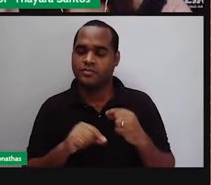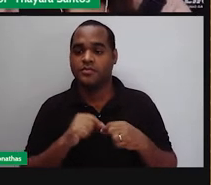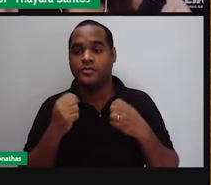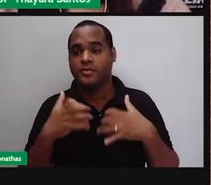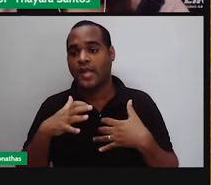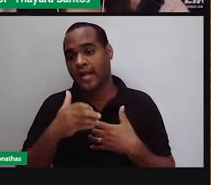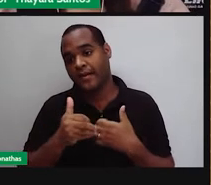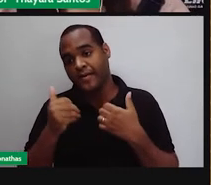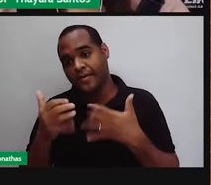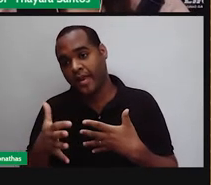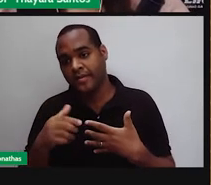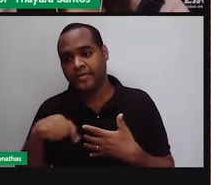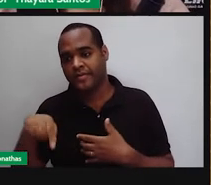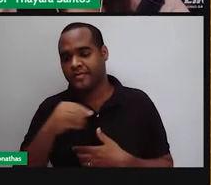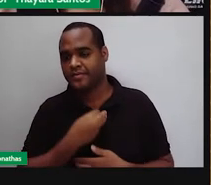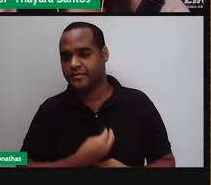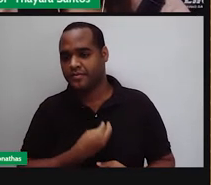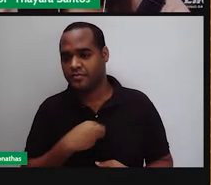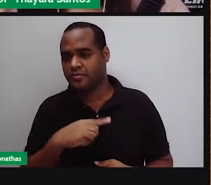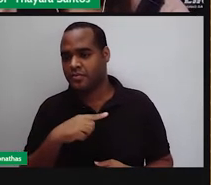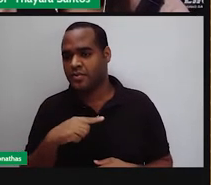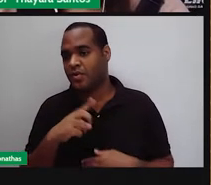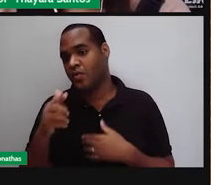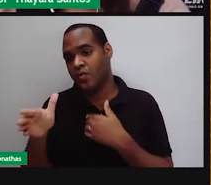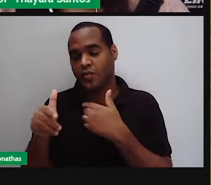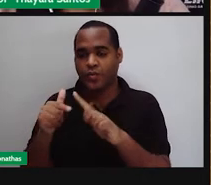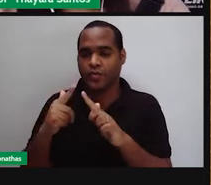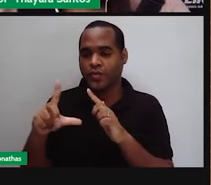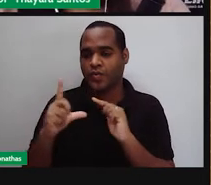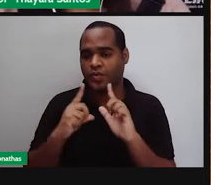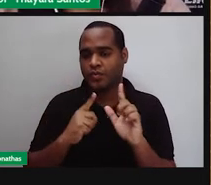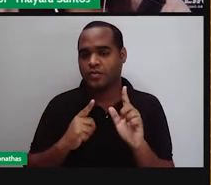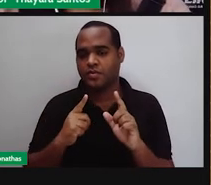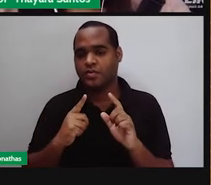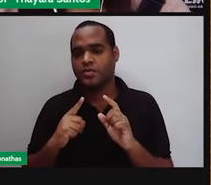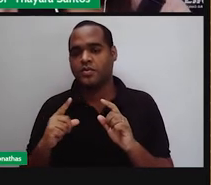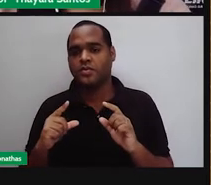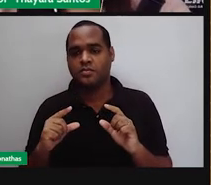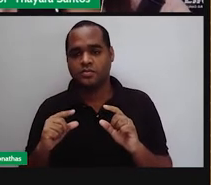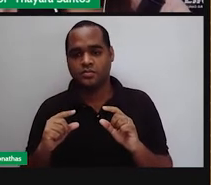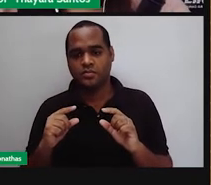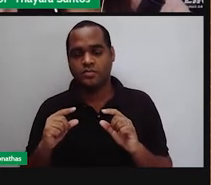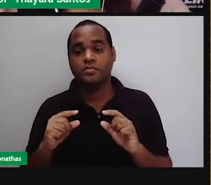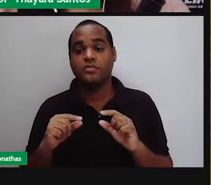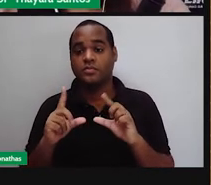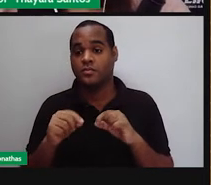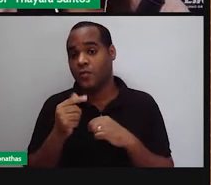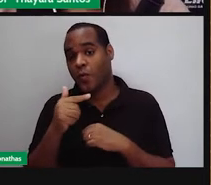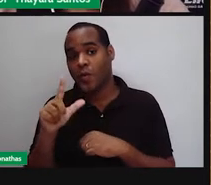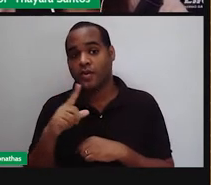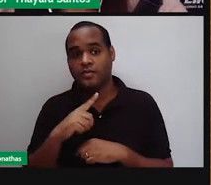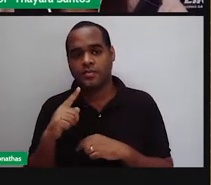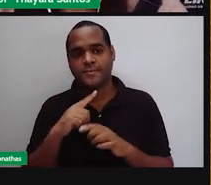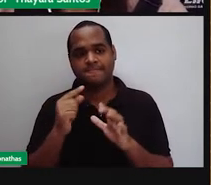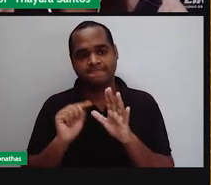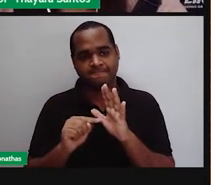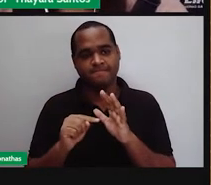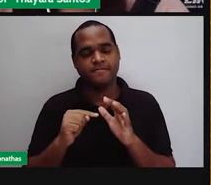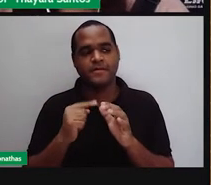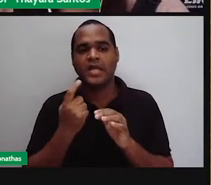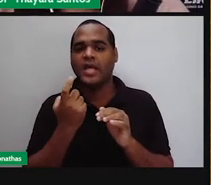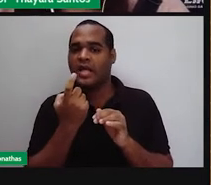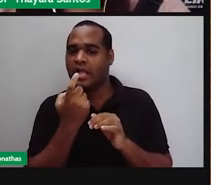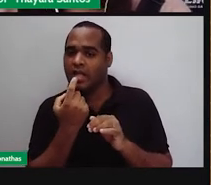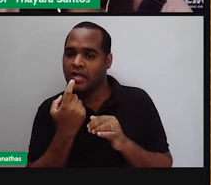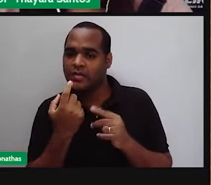laterais, a gente já tem outra. Se a gente for mais para trás, a gente tem outro tipo de papila gustativa. E se a gente for lá para o fundo da nossa língua, a